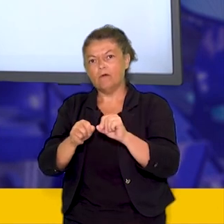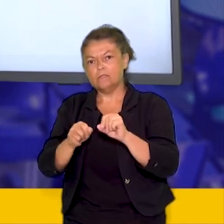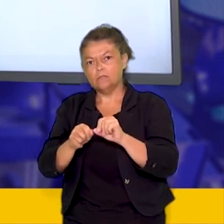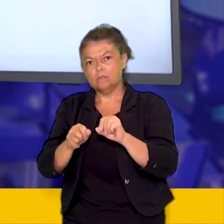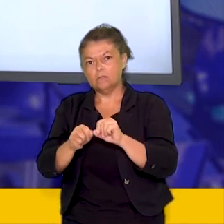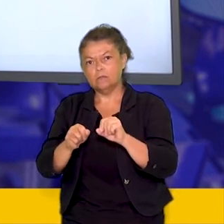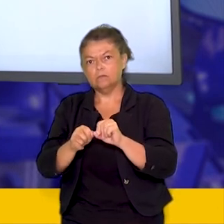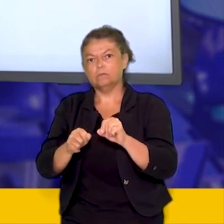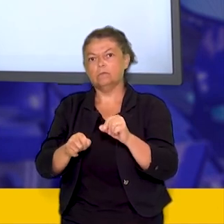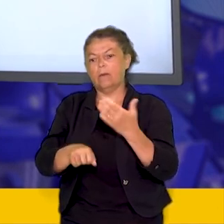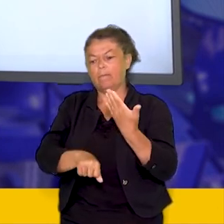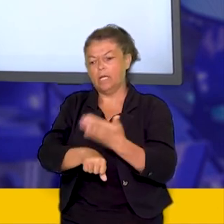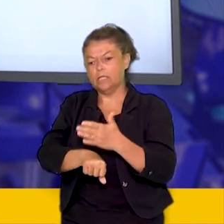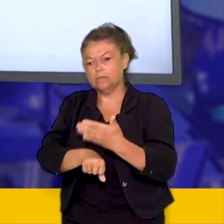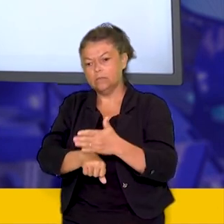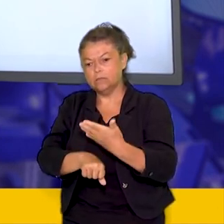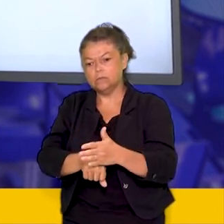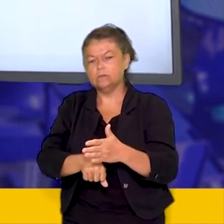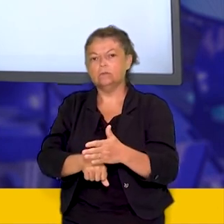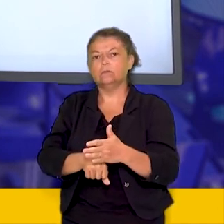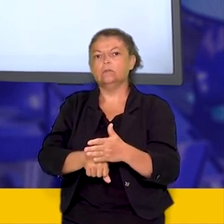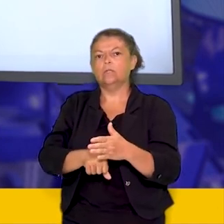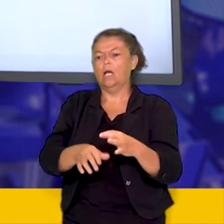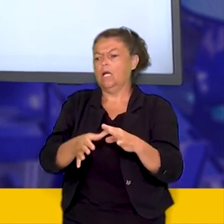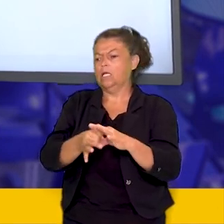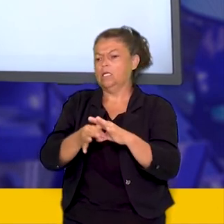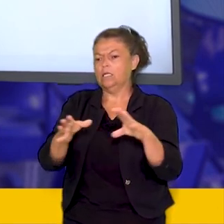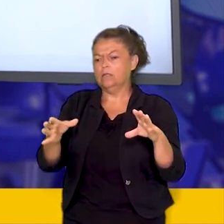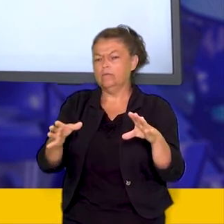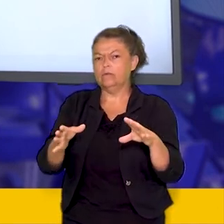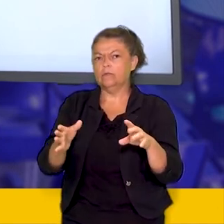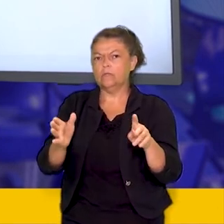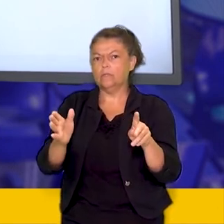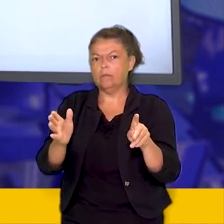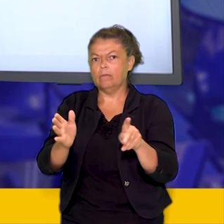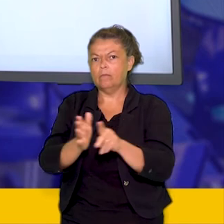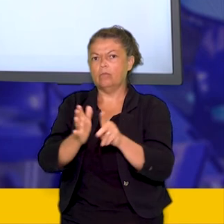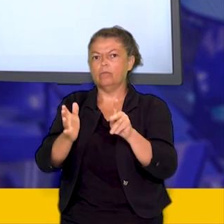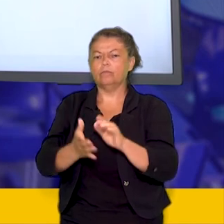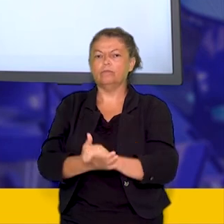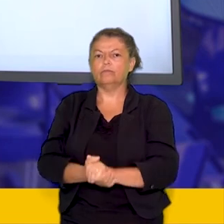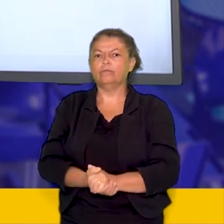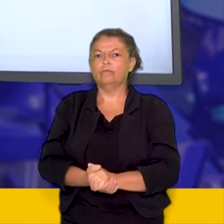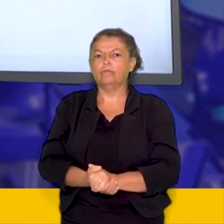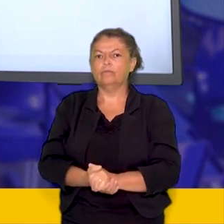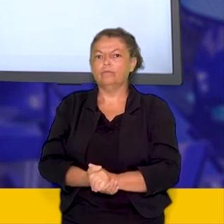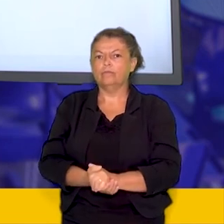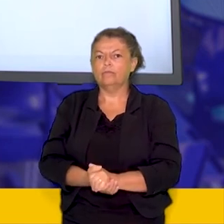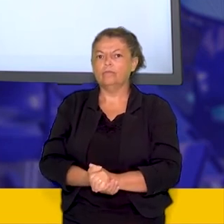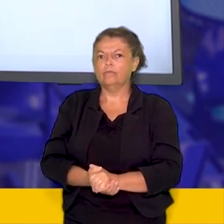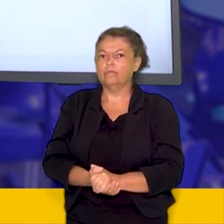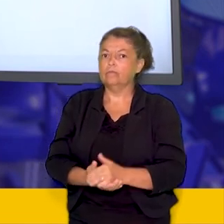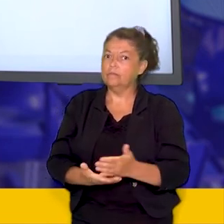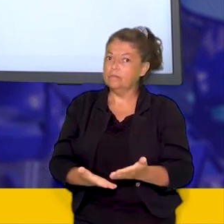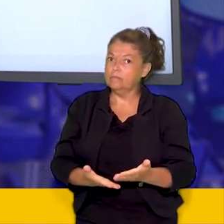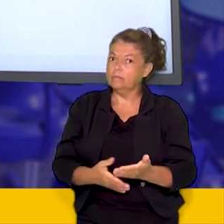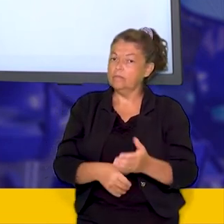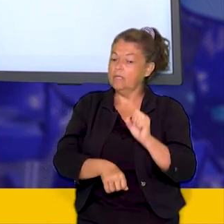e assim nós chegamos ao término desta aula do nono ano aguardando de vocês